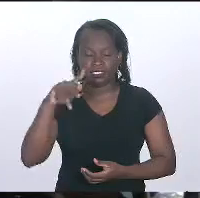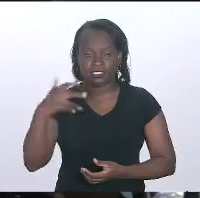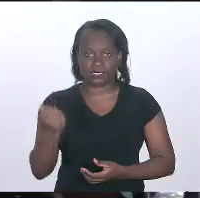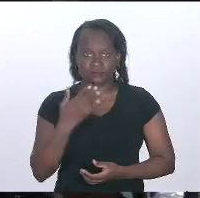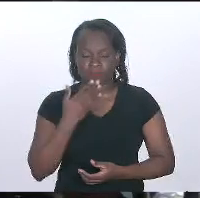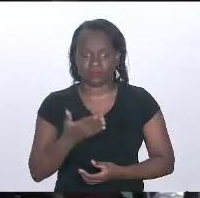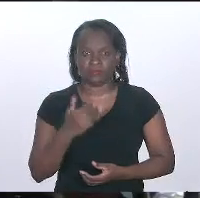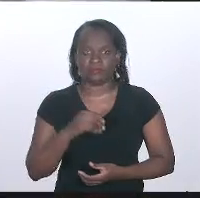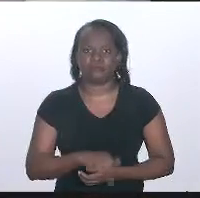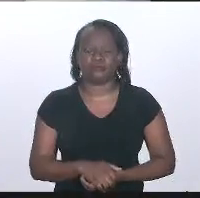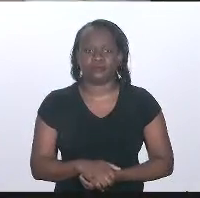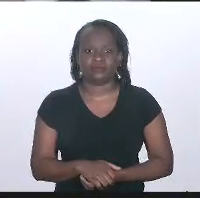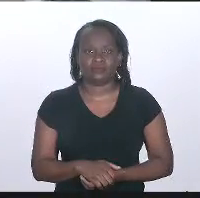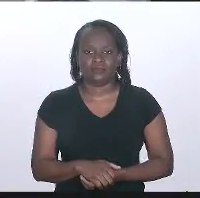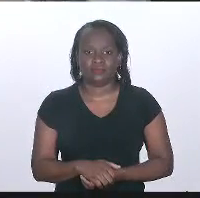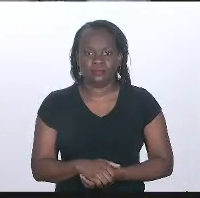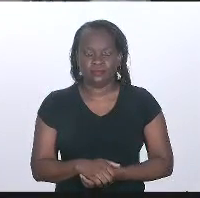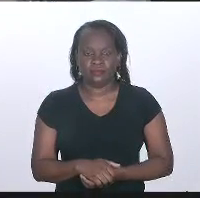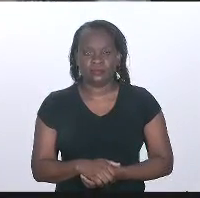Renan Ferreirinha.